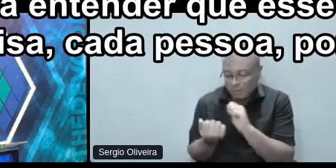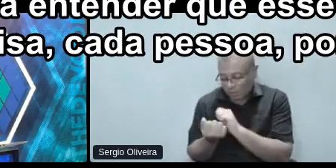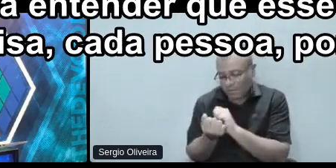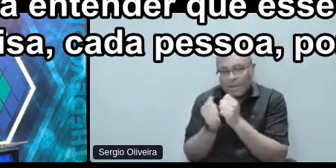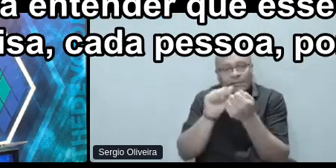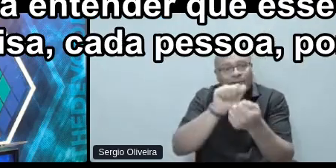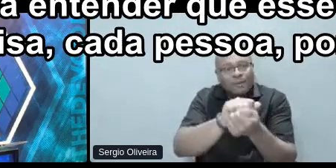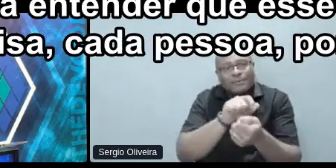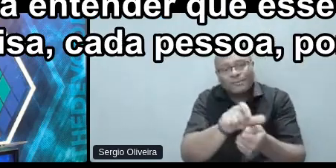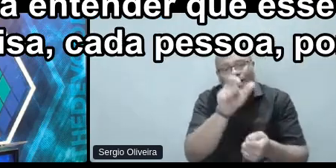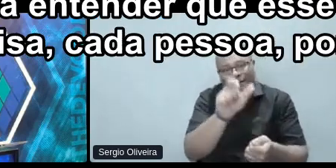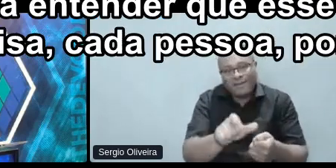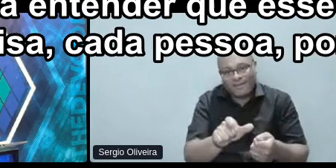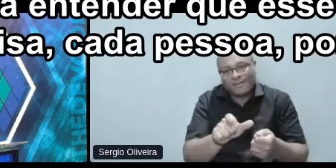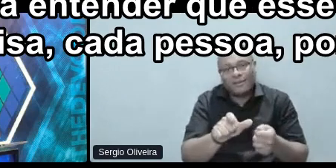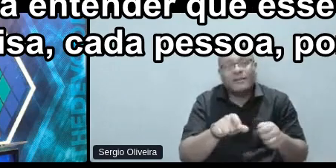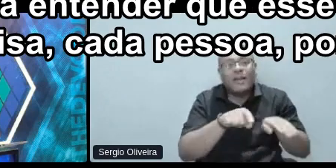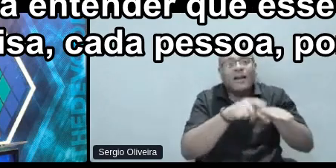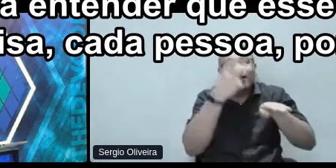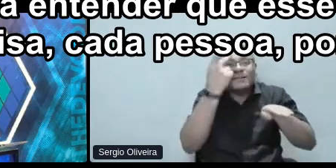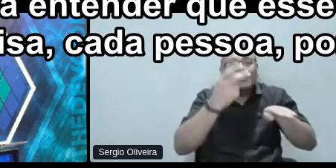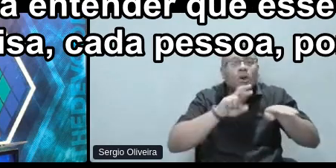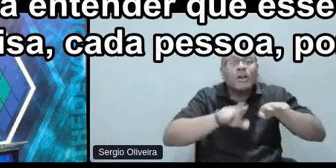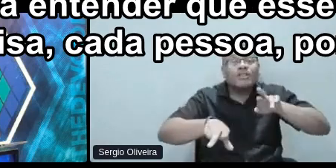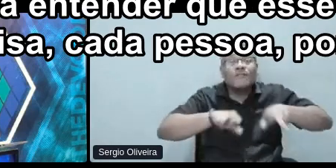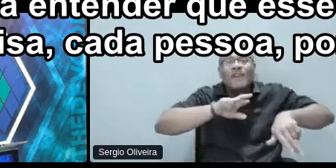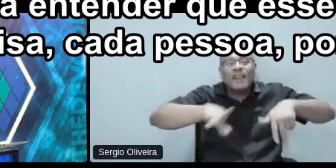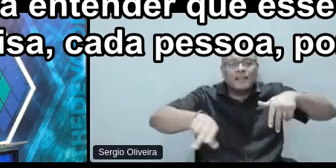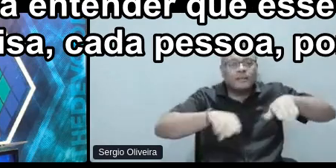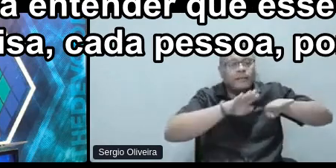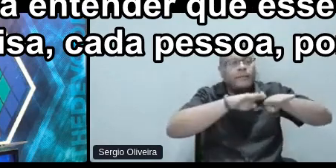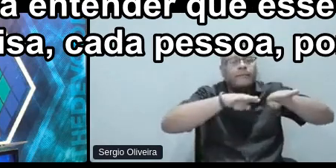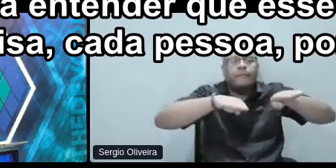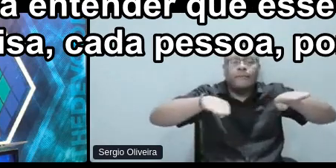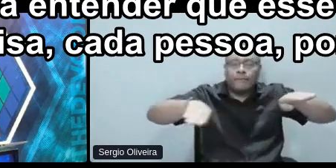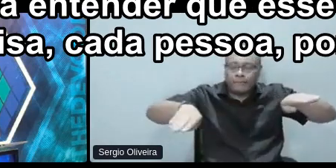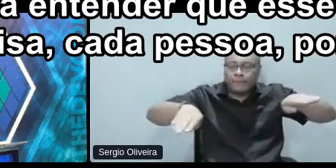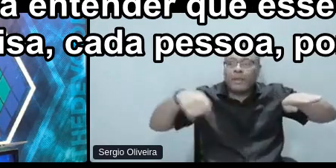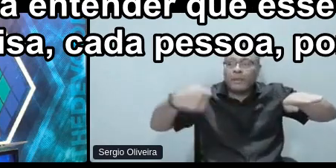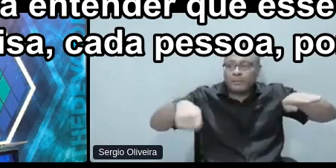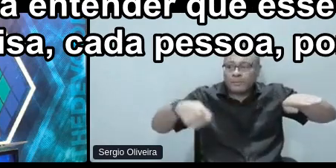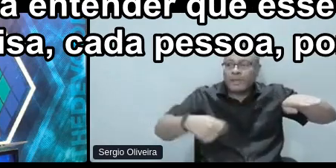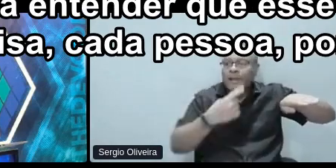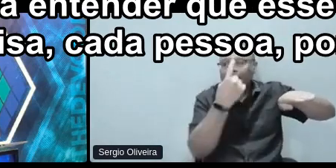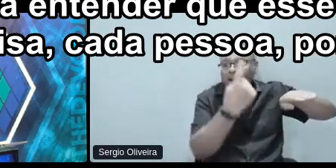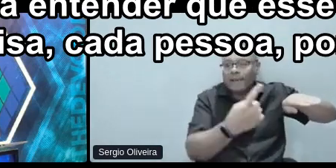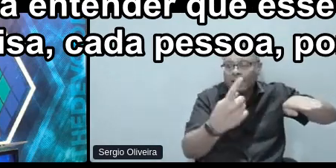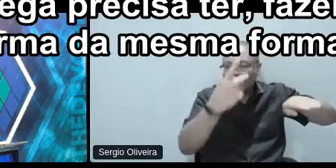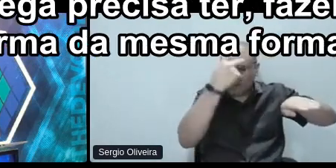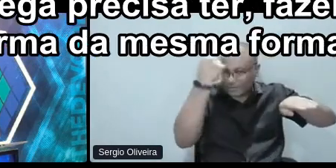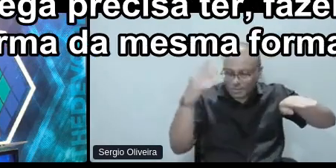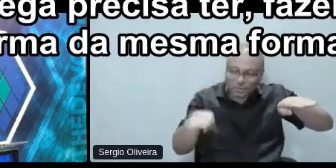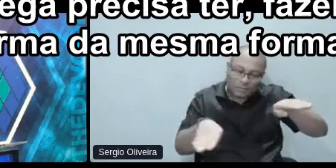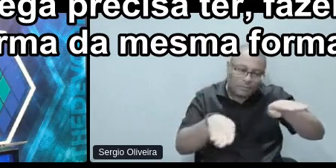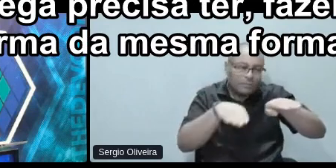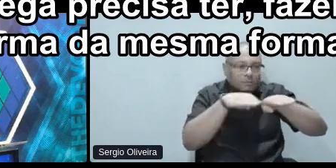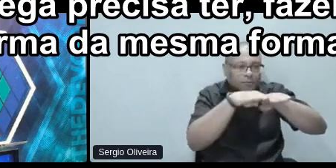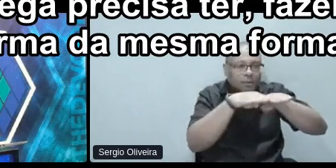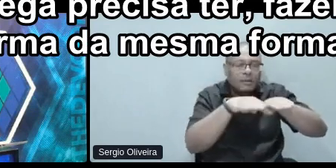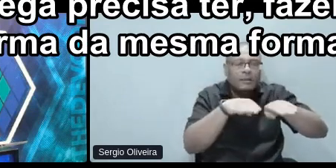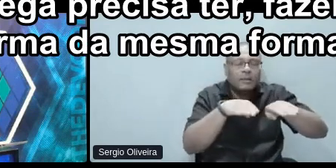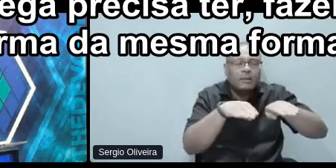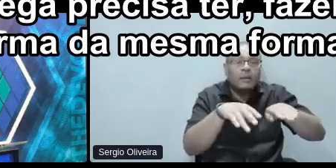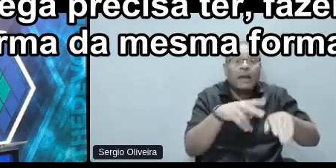para entender que esse desequilíbrio, ele precisa, cada pessoa, por exemplo, uma pessoa cega, precisa